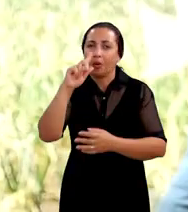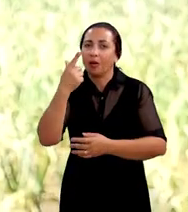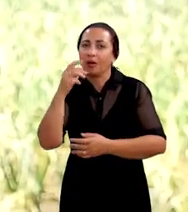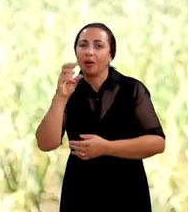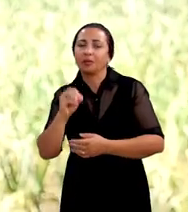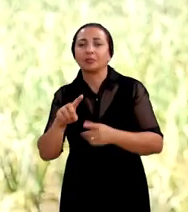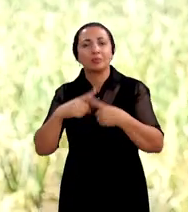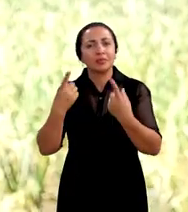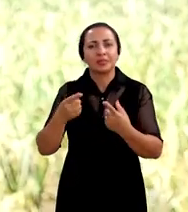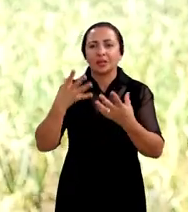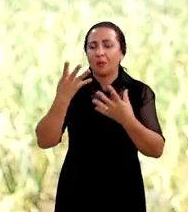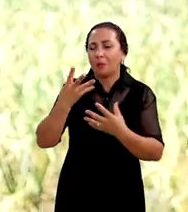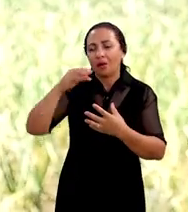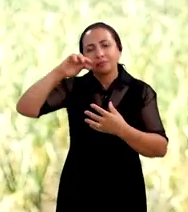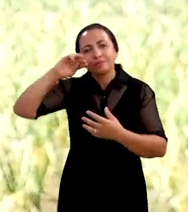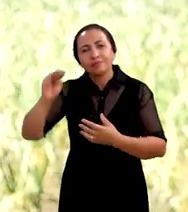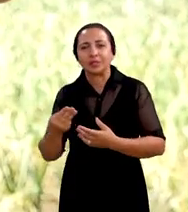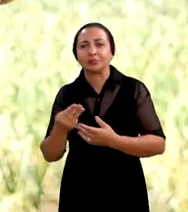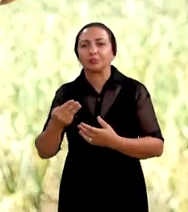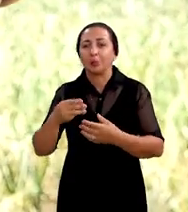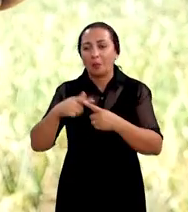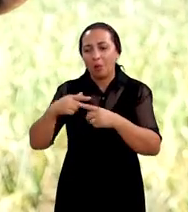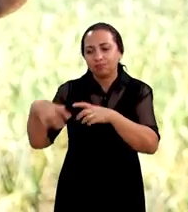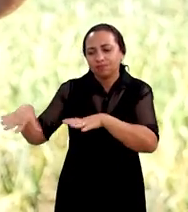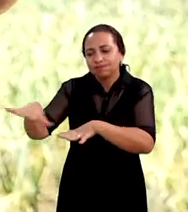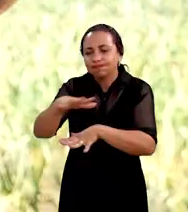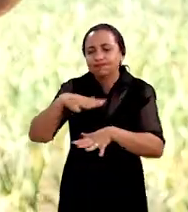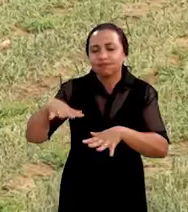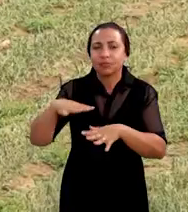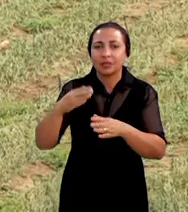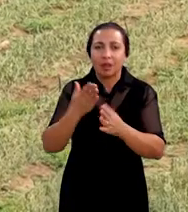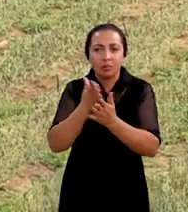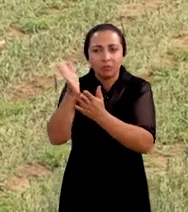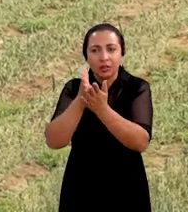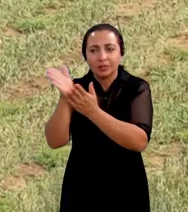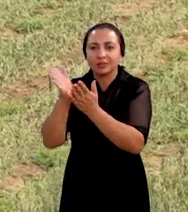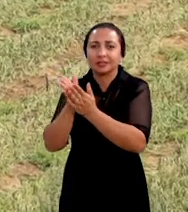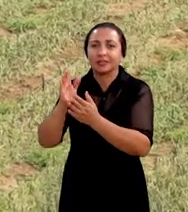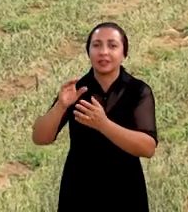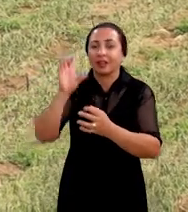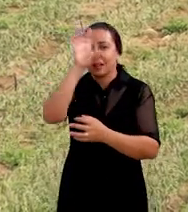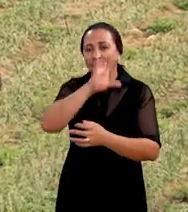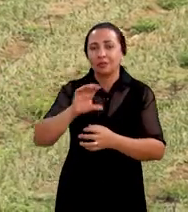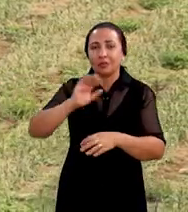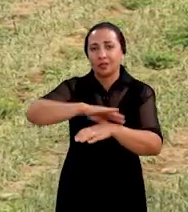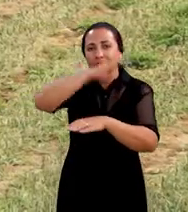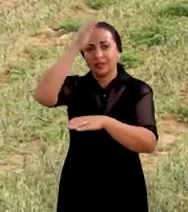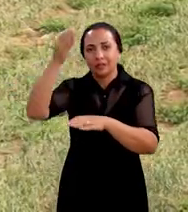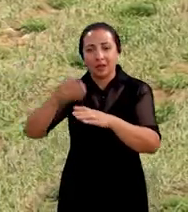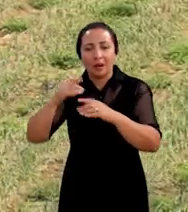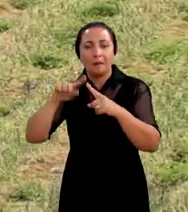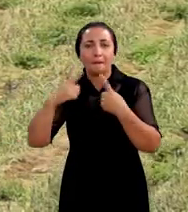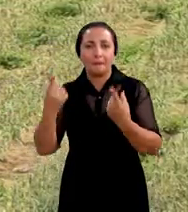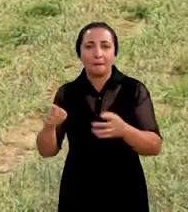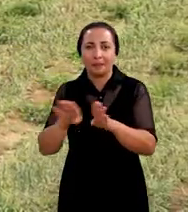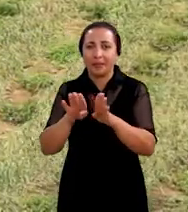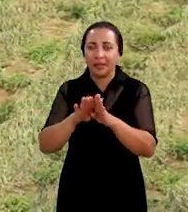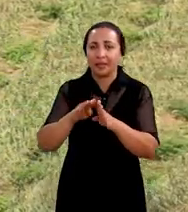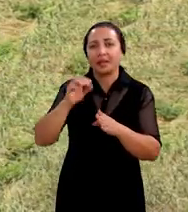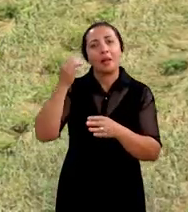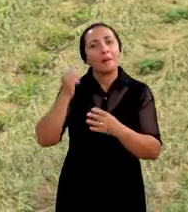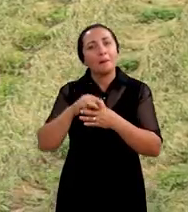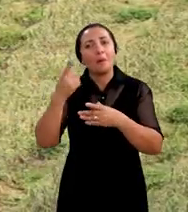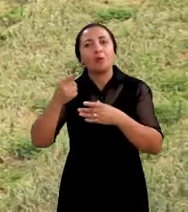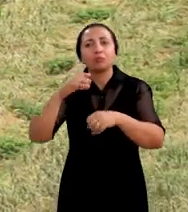alho em 4 toneladas por hectare então a gente partiu para as regiões serranas inicialmente em Martins